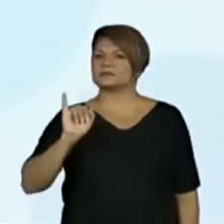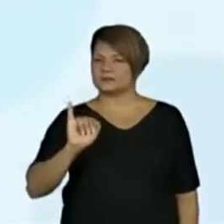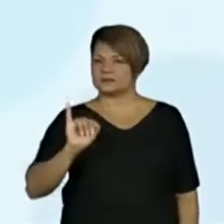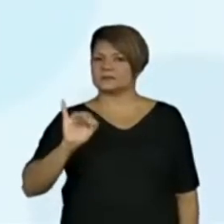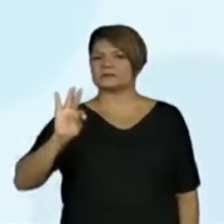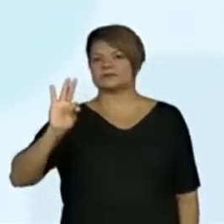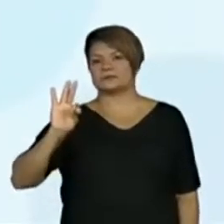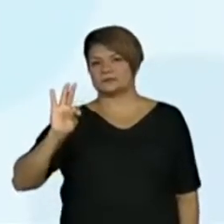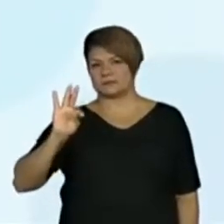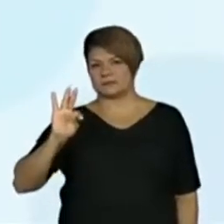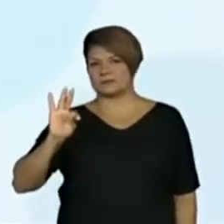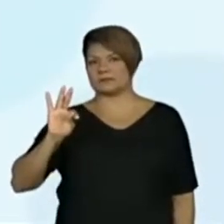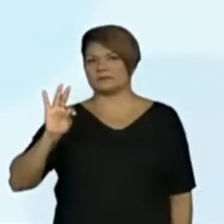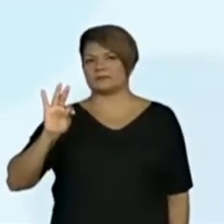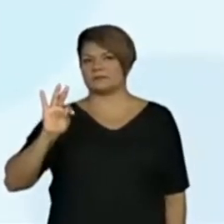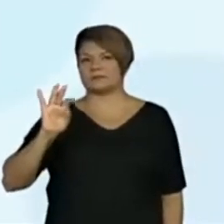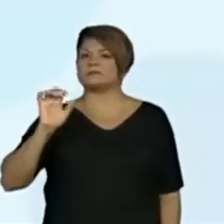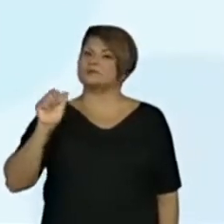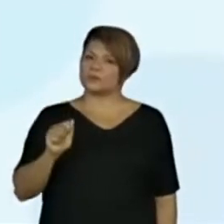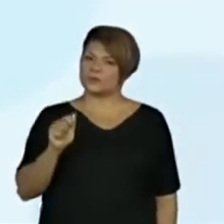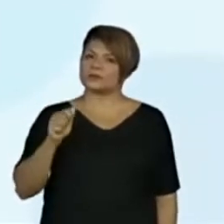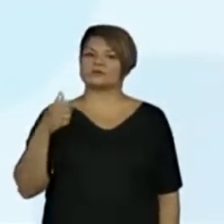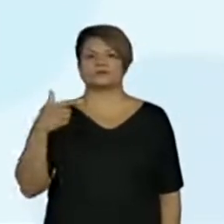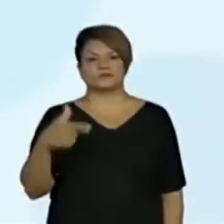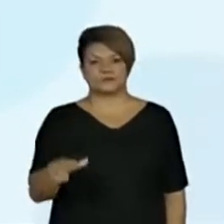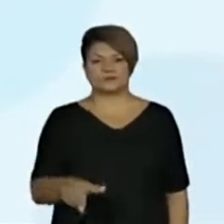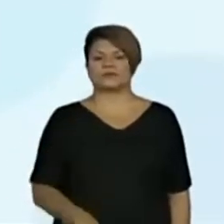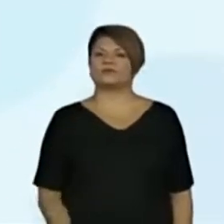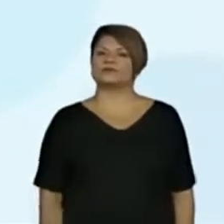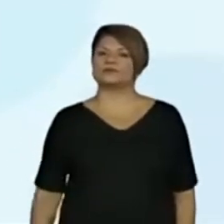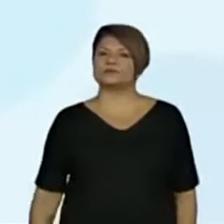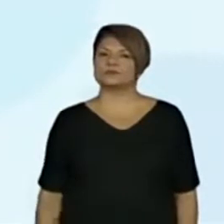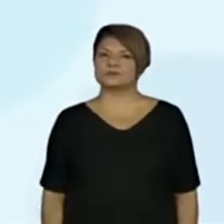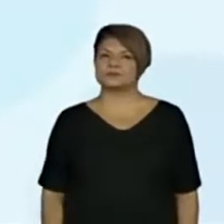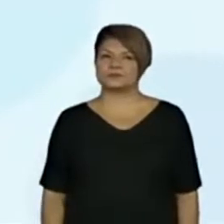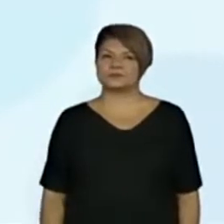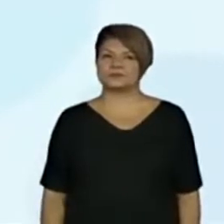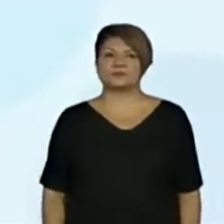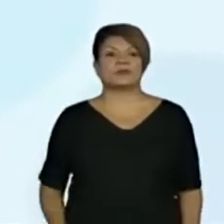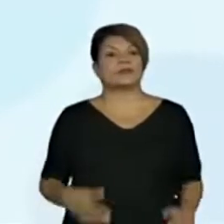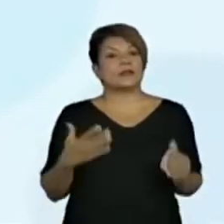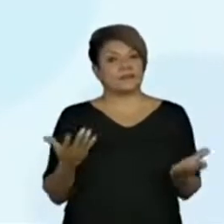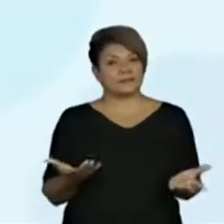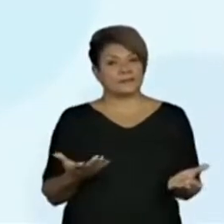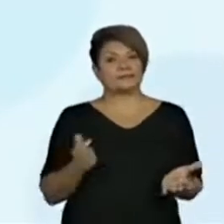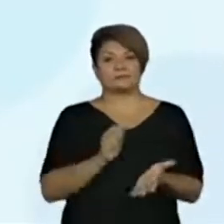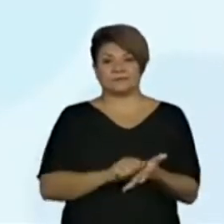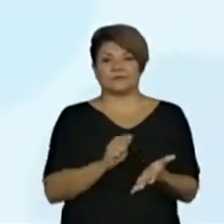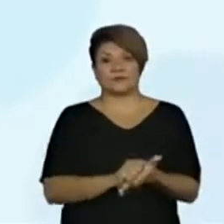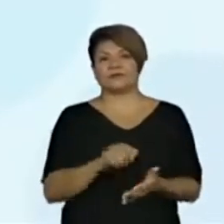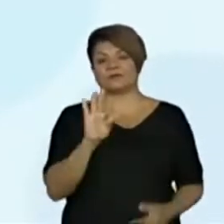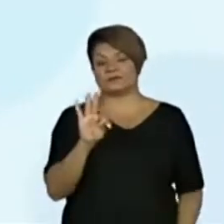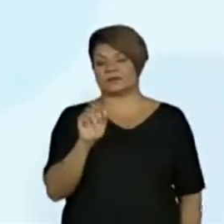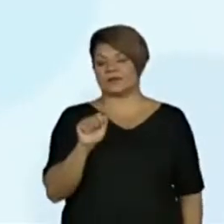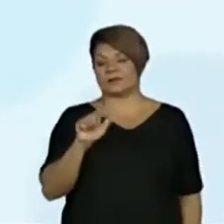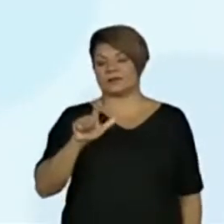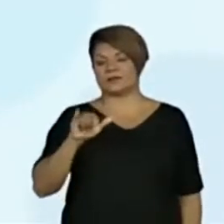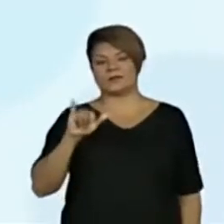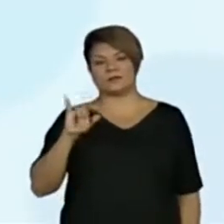o I. O T novamente e o A novamente. E aí eu escrevo Thalita.